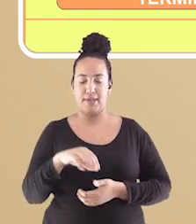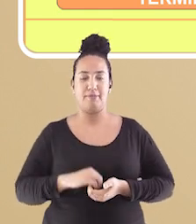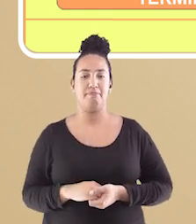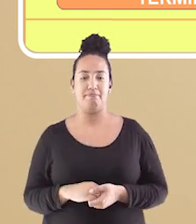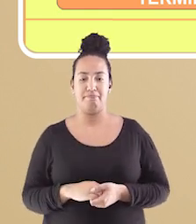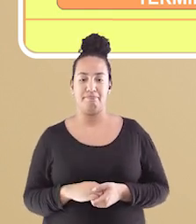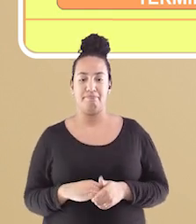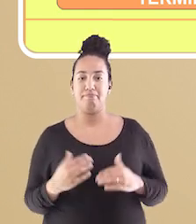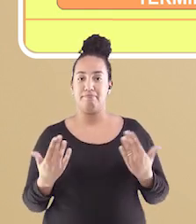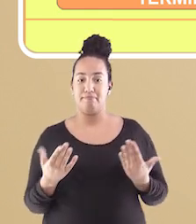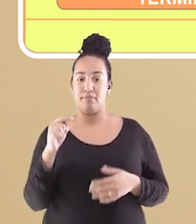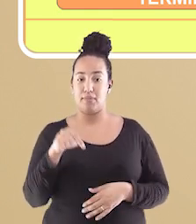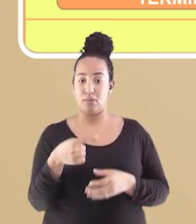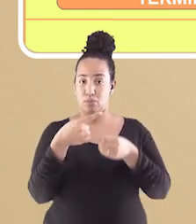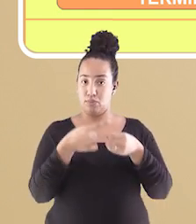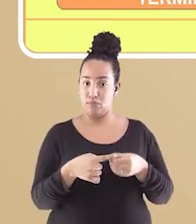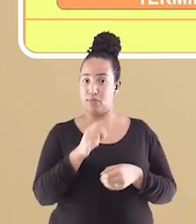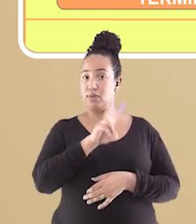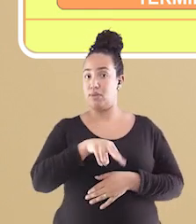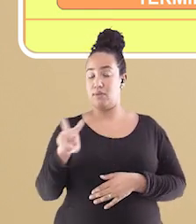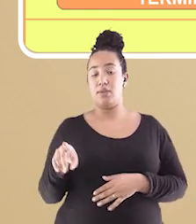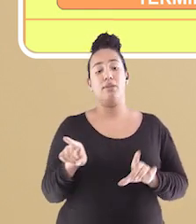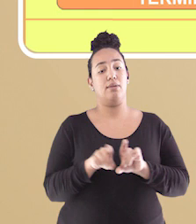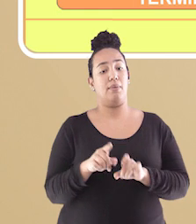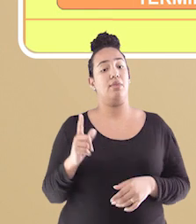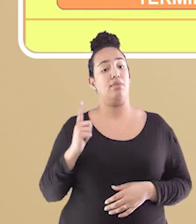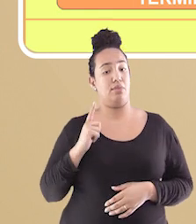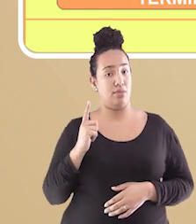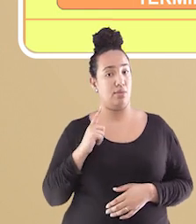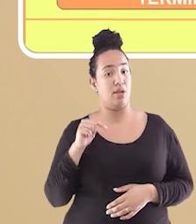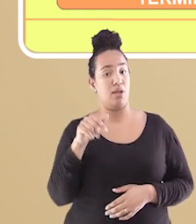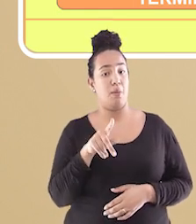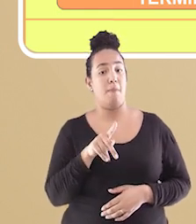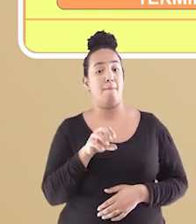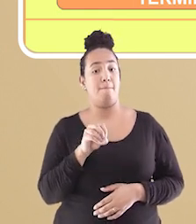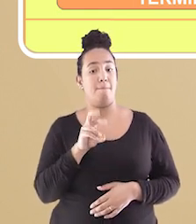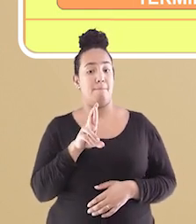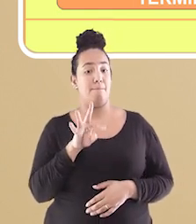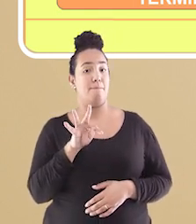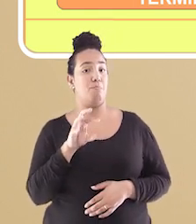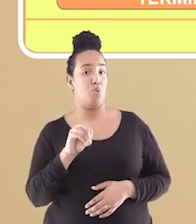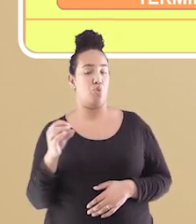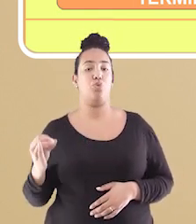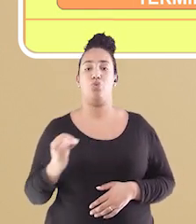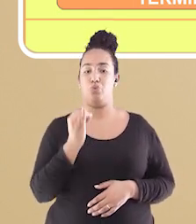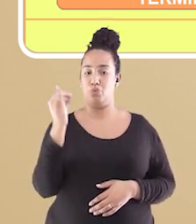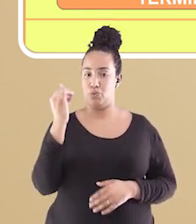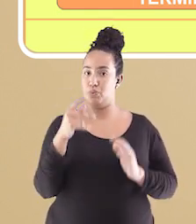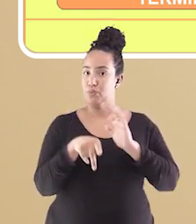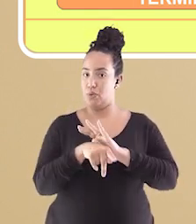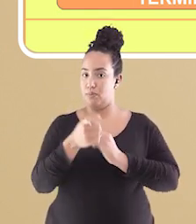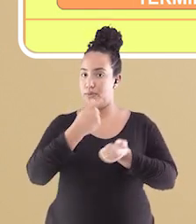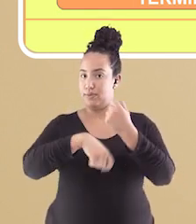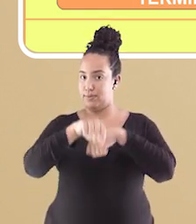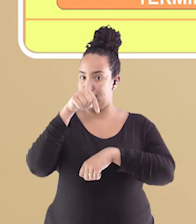Vila Velha. Este município também possui um complexo portuário bastante significativo